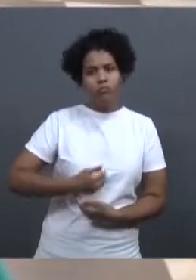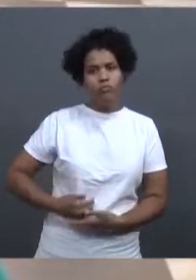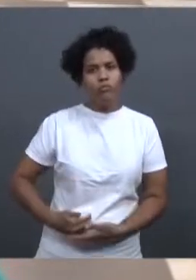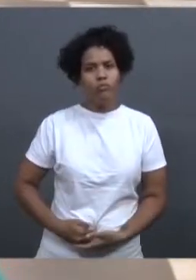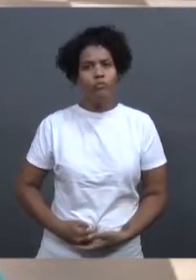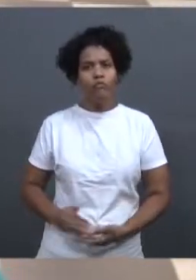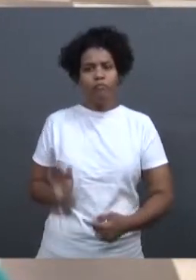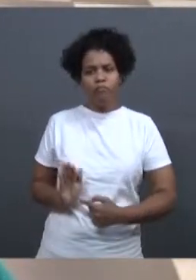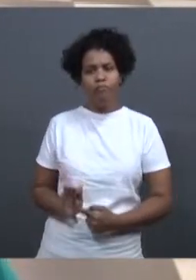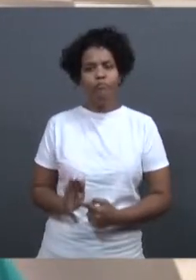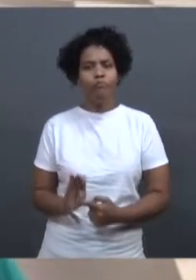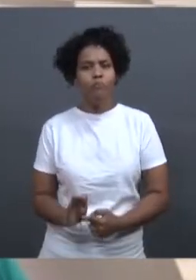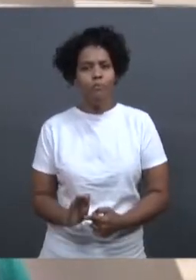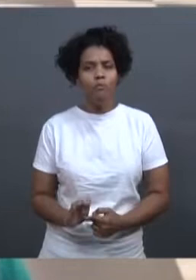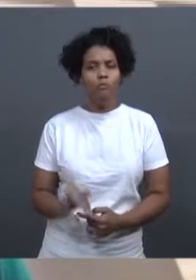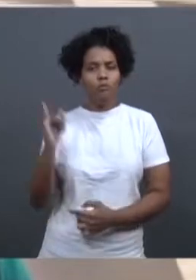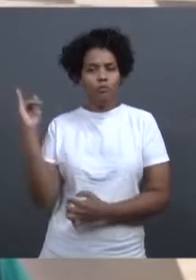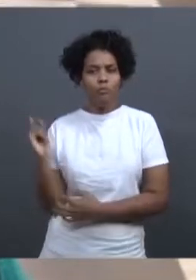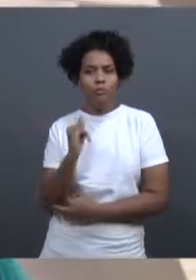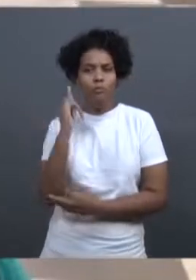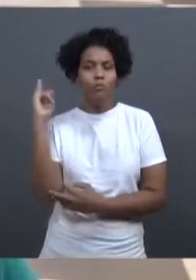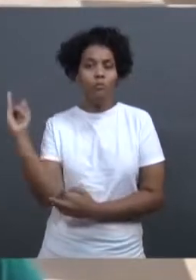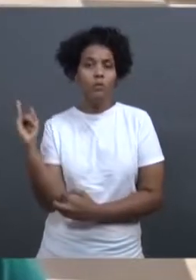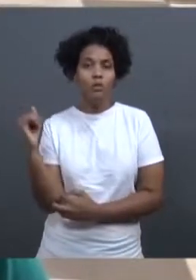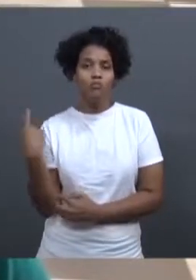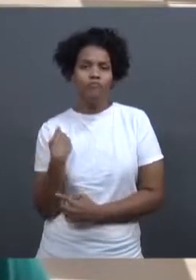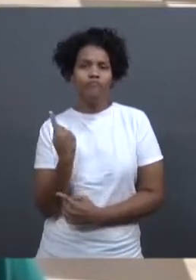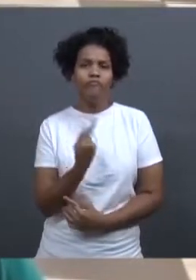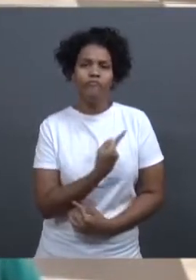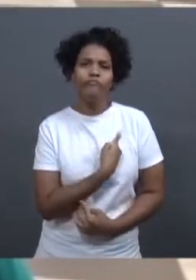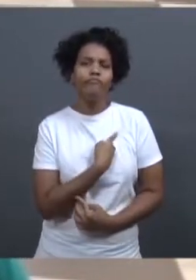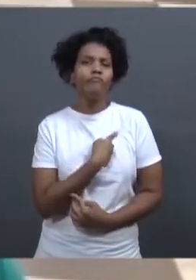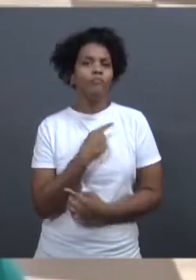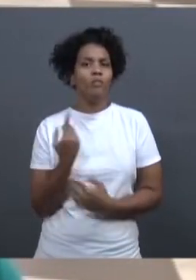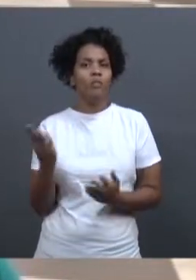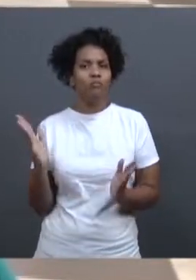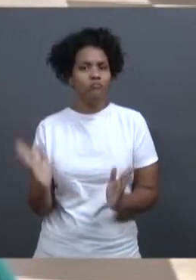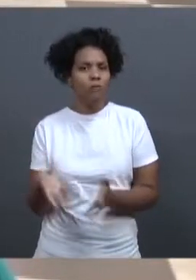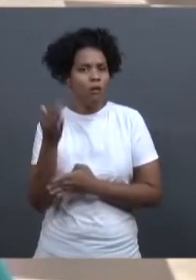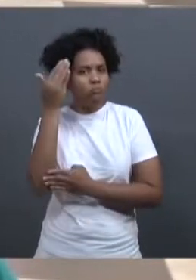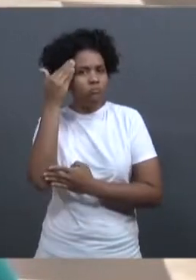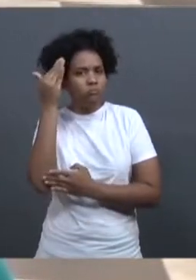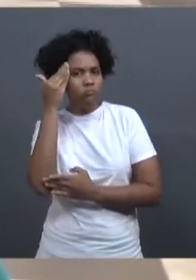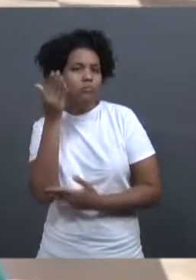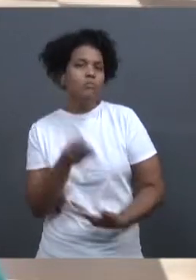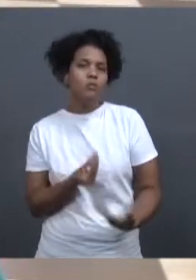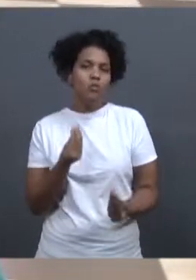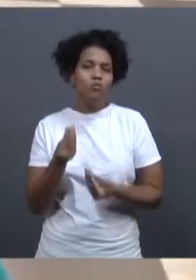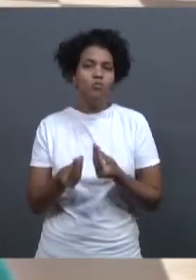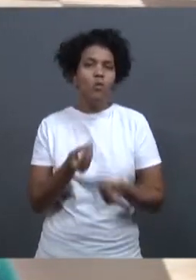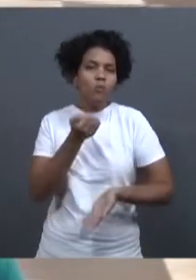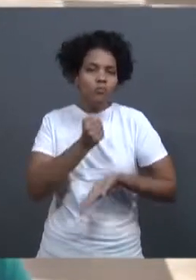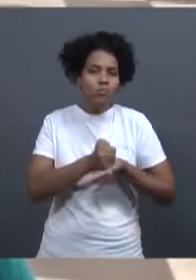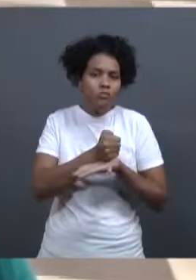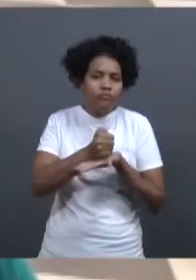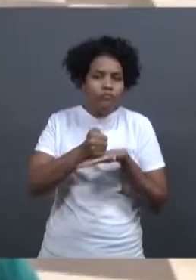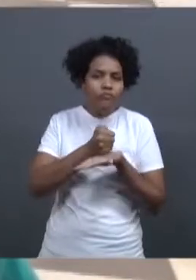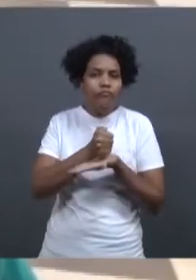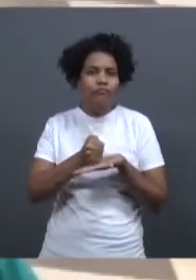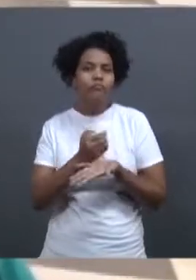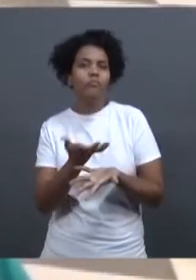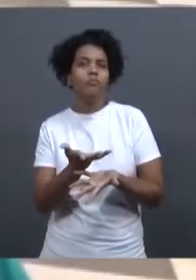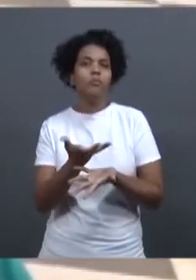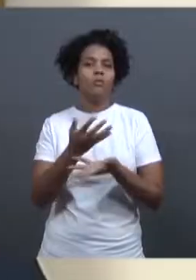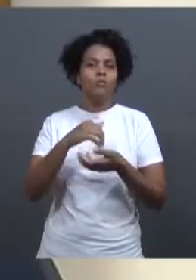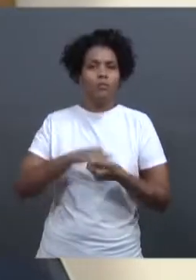extrema importância, pois todos nós já sabíamos que a recuperação econômica não podia ficar baseada apenas na pauta da